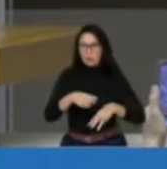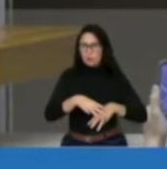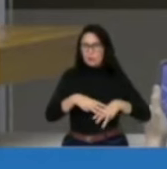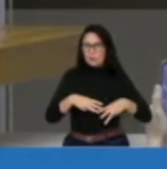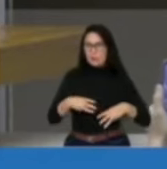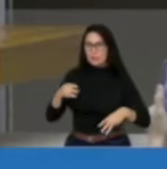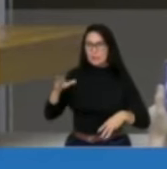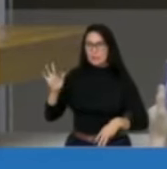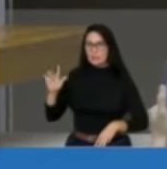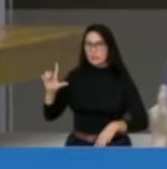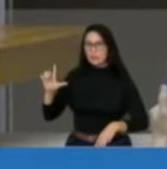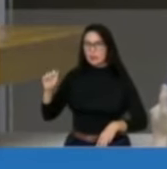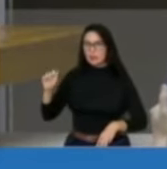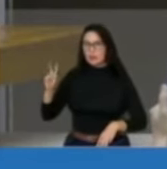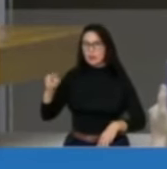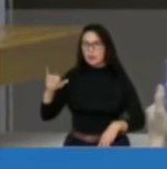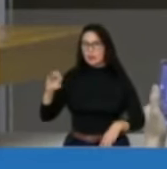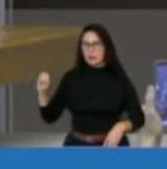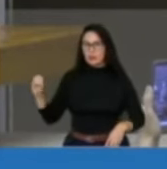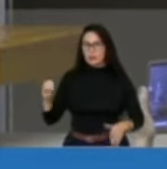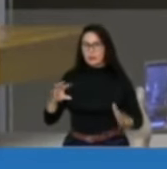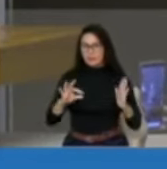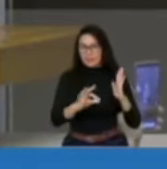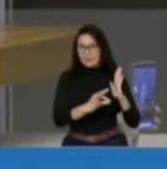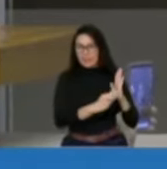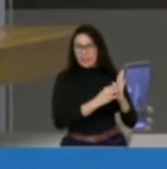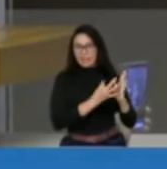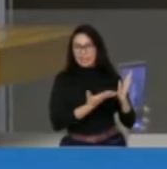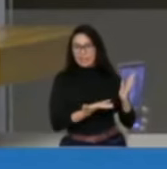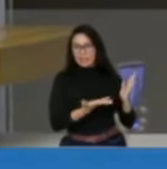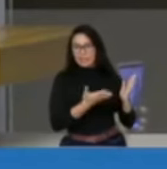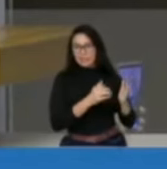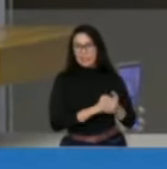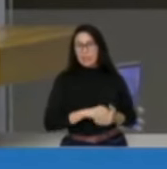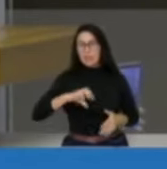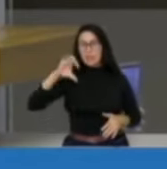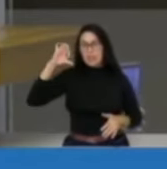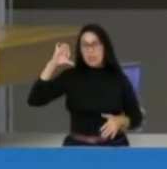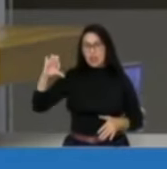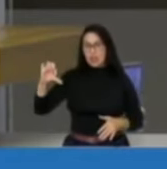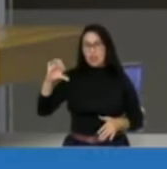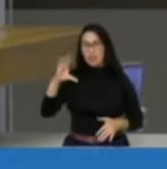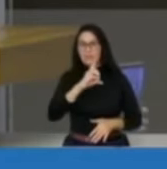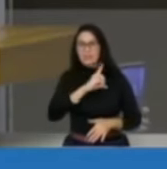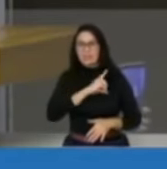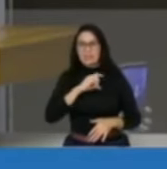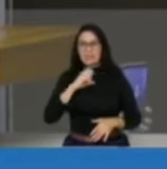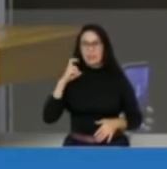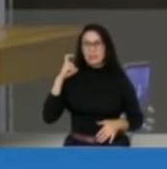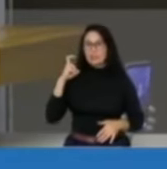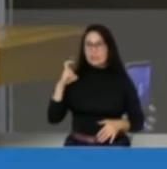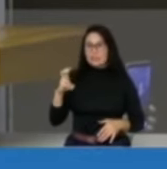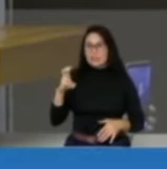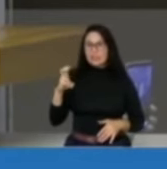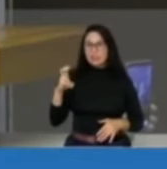agentes da Polícia Federal que assinam um inquérito. Nove delegados e cinco agentes, senhor presidente.